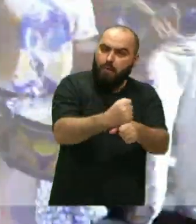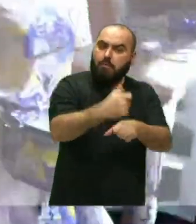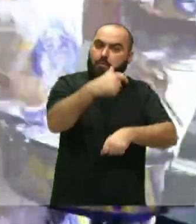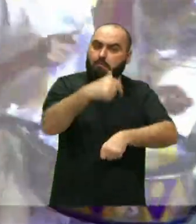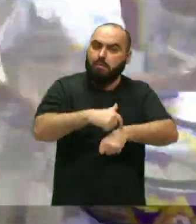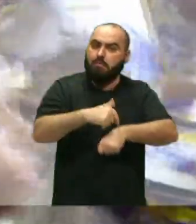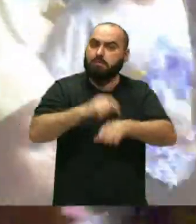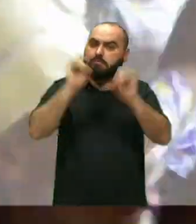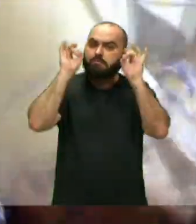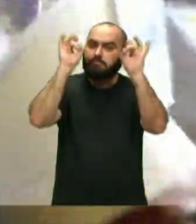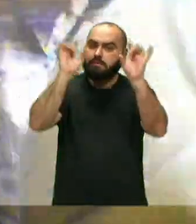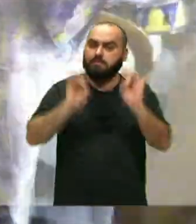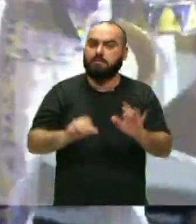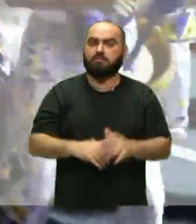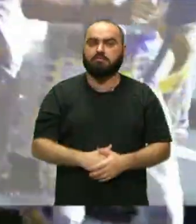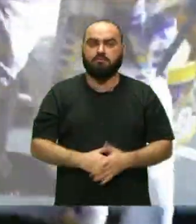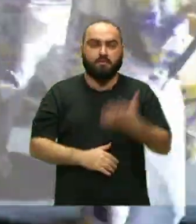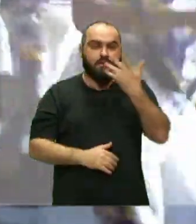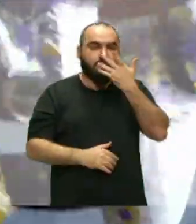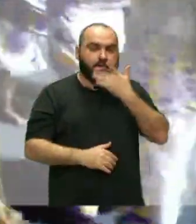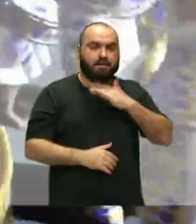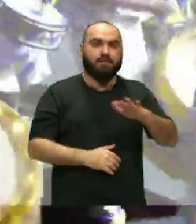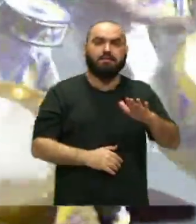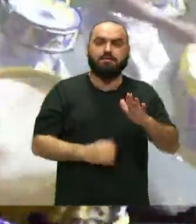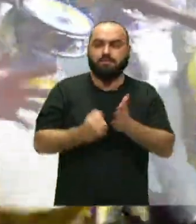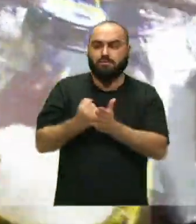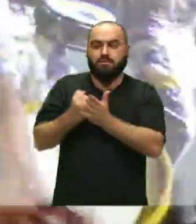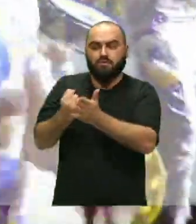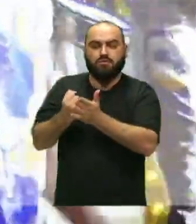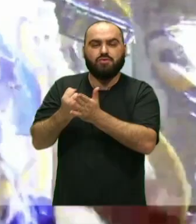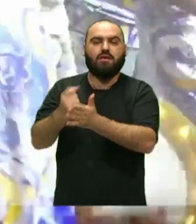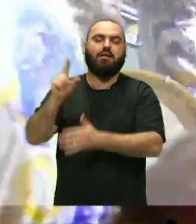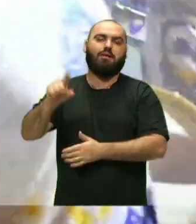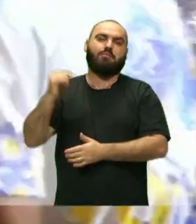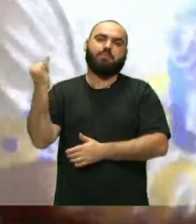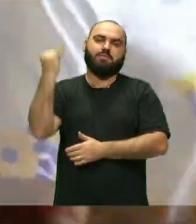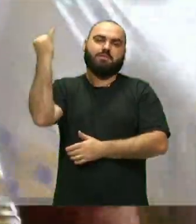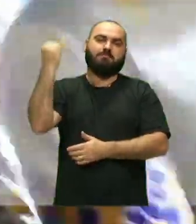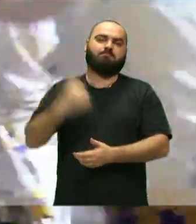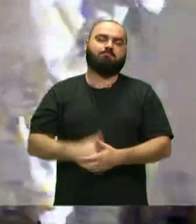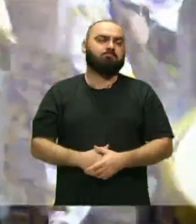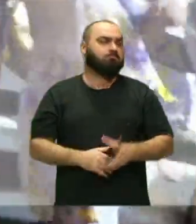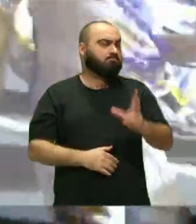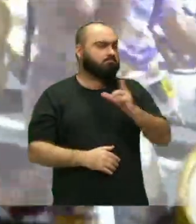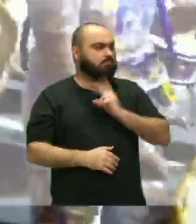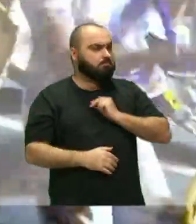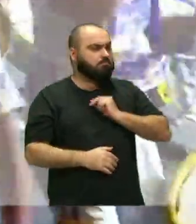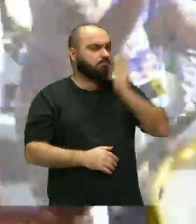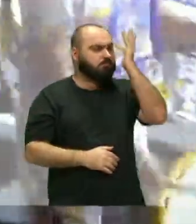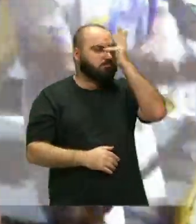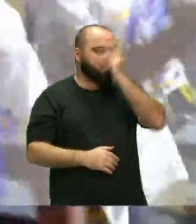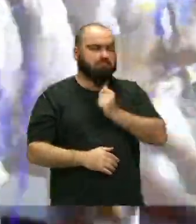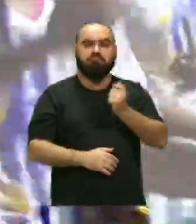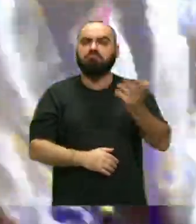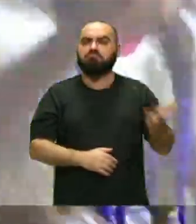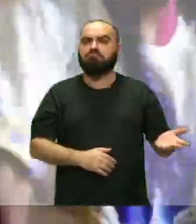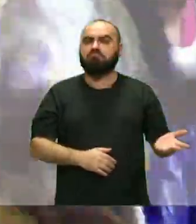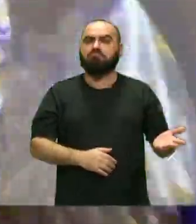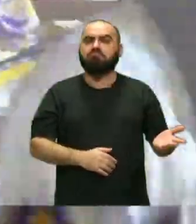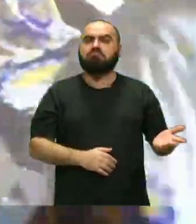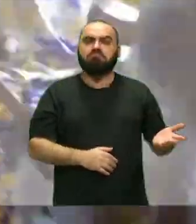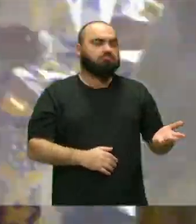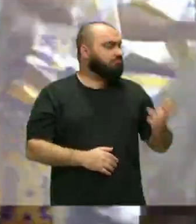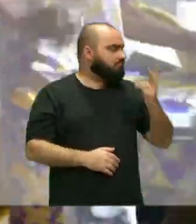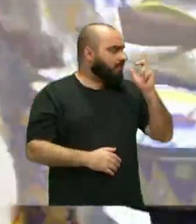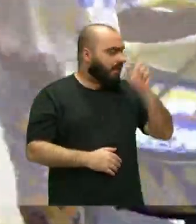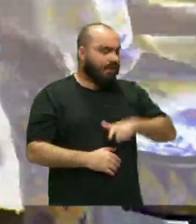ok então as crianças fazer parte disso é muito importante isso é isso é muito bonito isso venha a contemplar aquilo que a gente